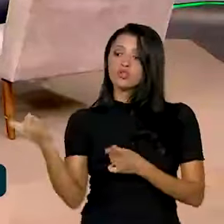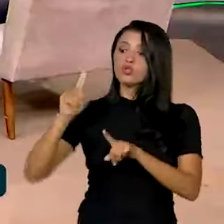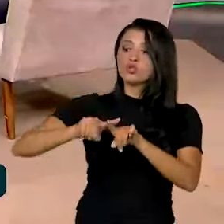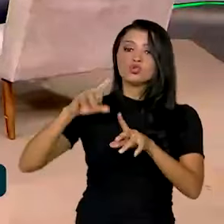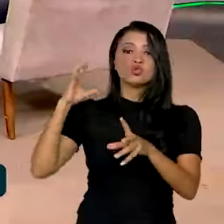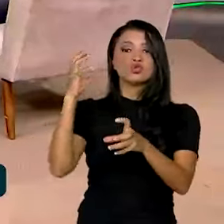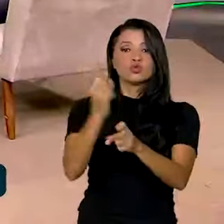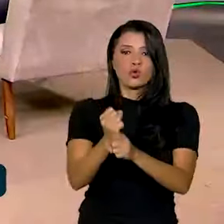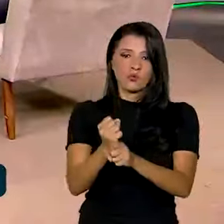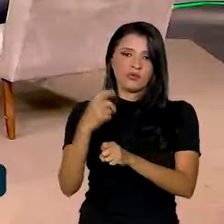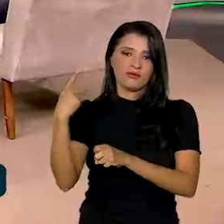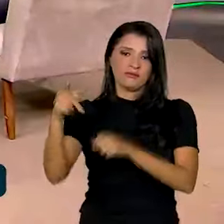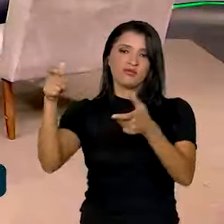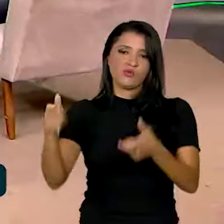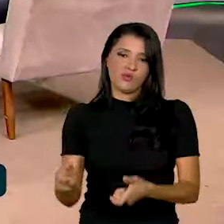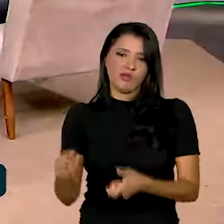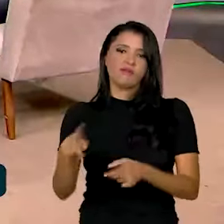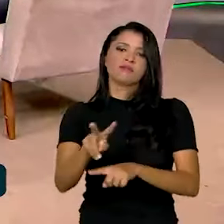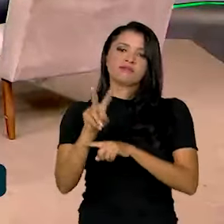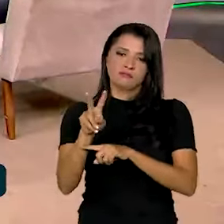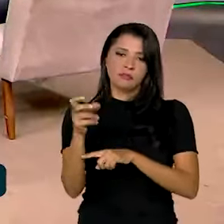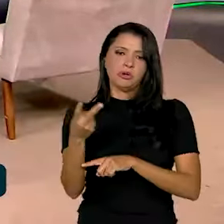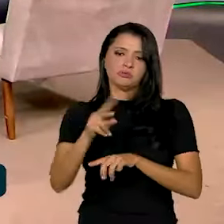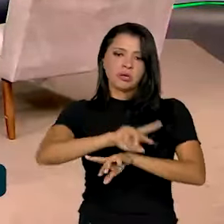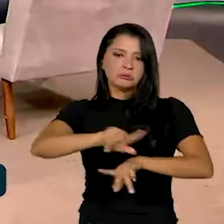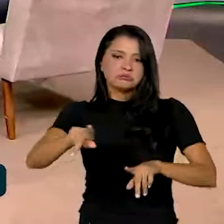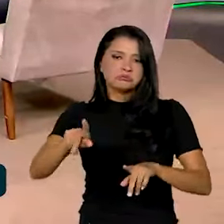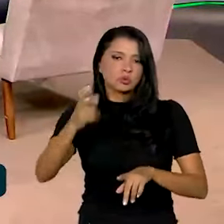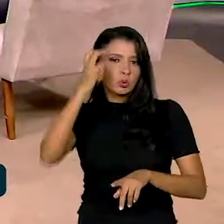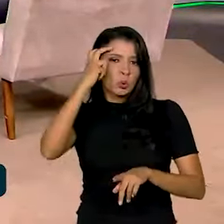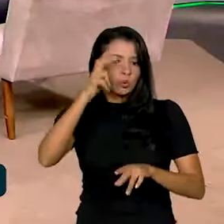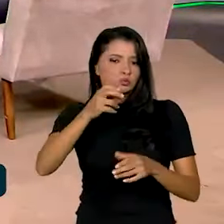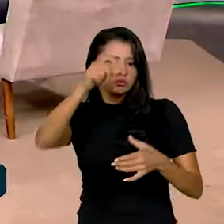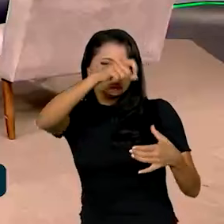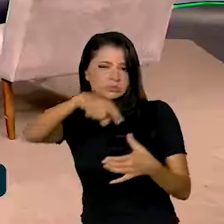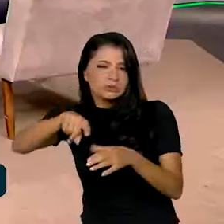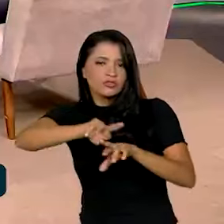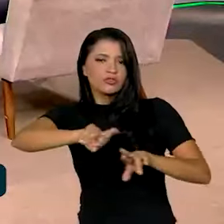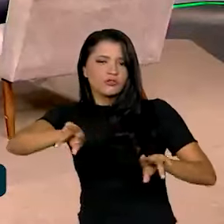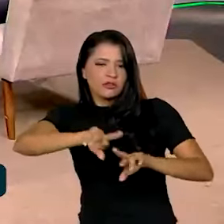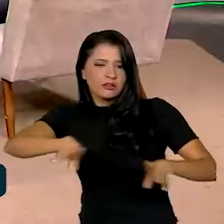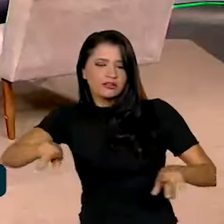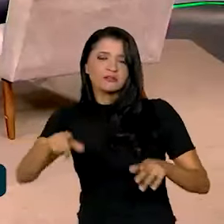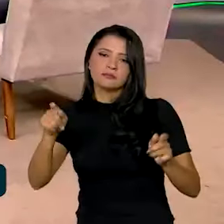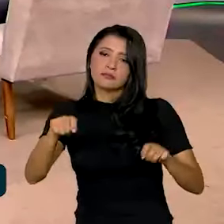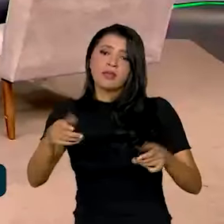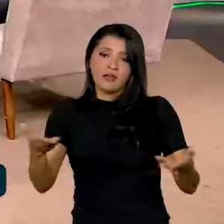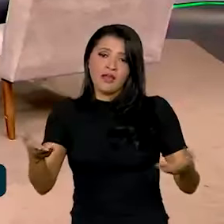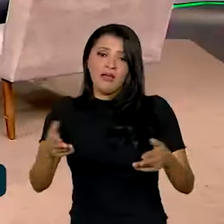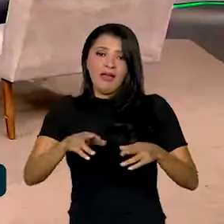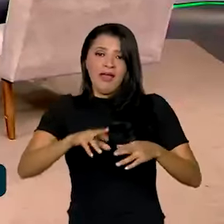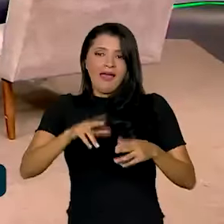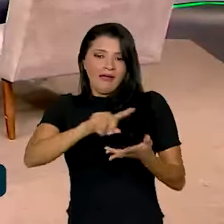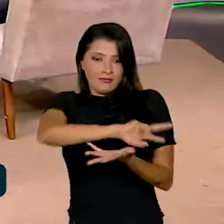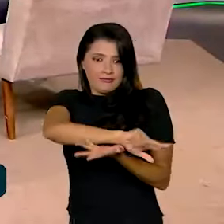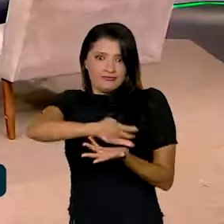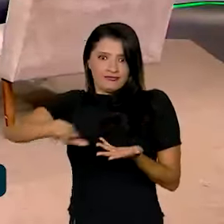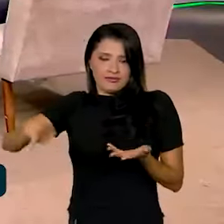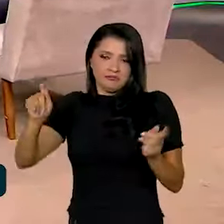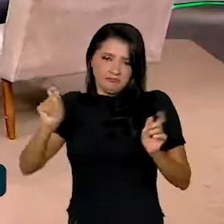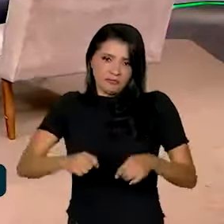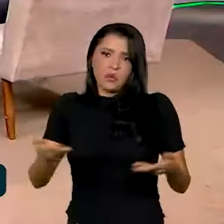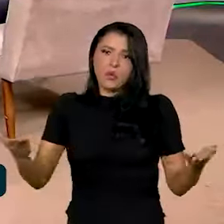propriedade, para culturas diferentes. E isso faz com que, hoje, o microcrédito